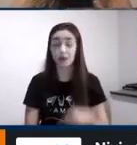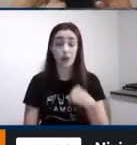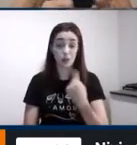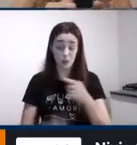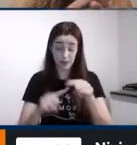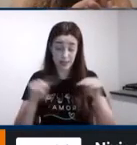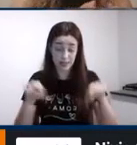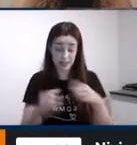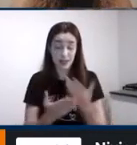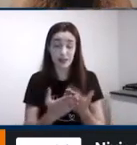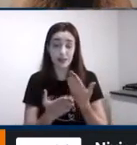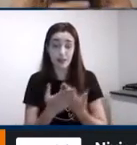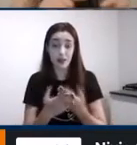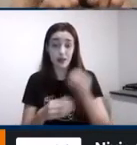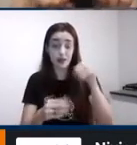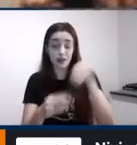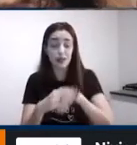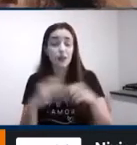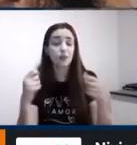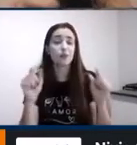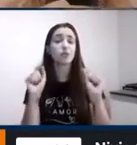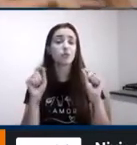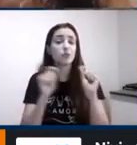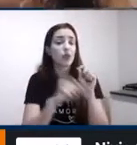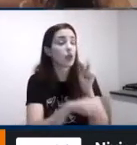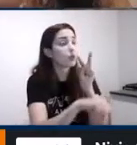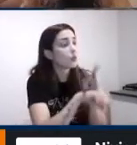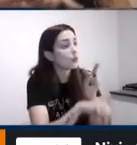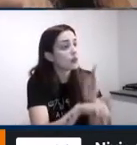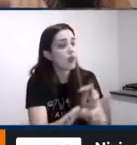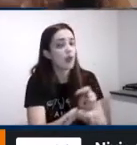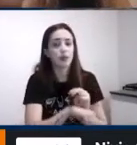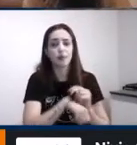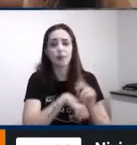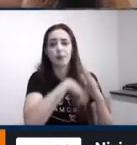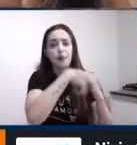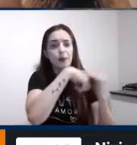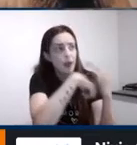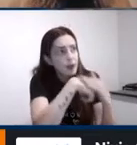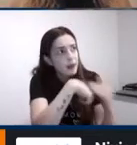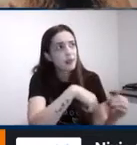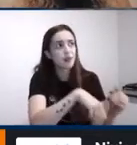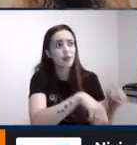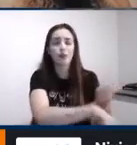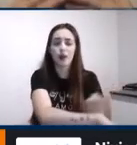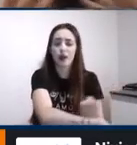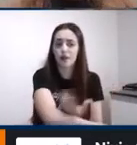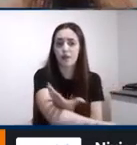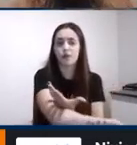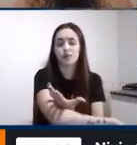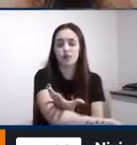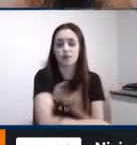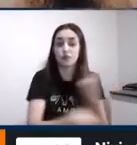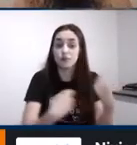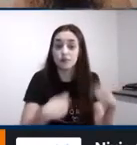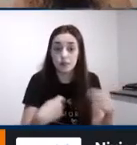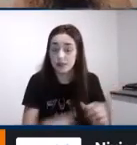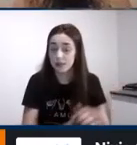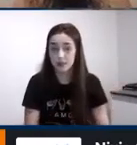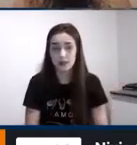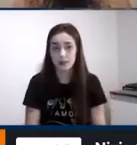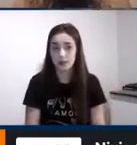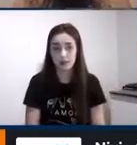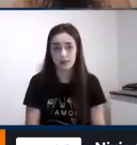com cuidado constante mas não com picos de emoção que levariam esse hipocampo a fazer um registro